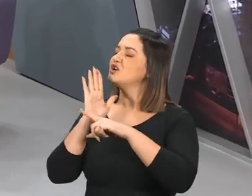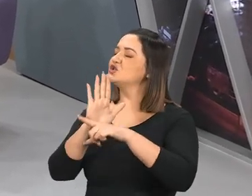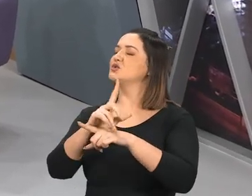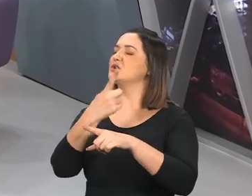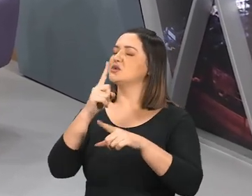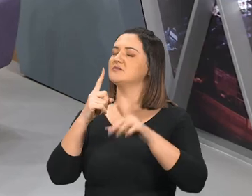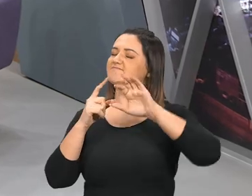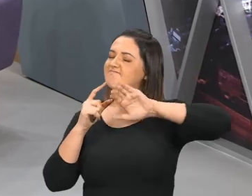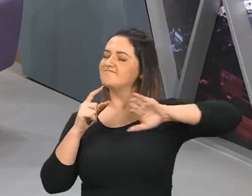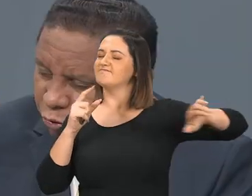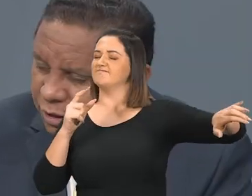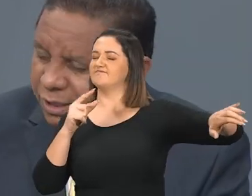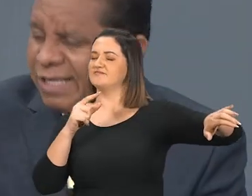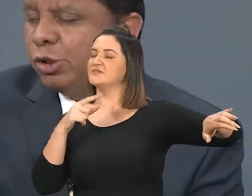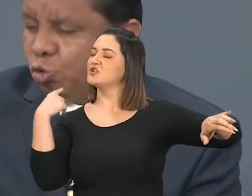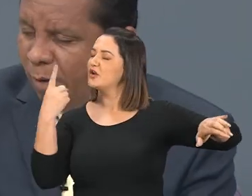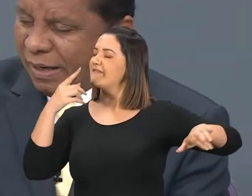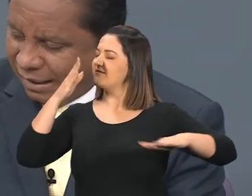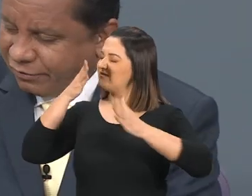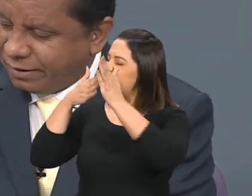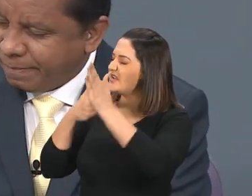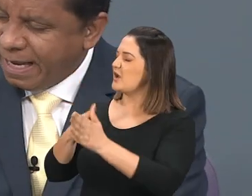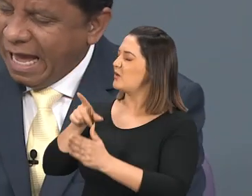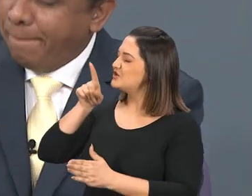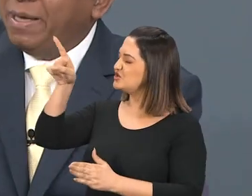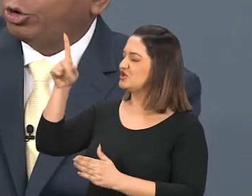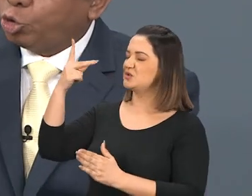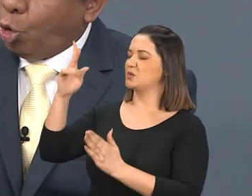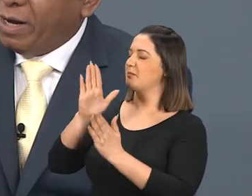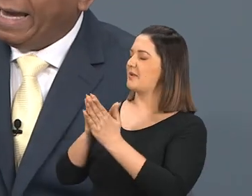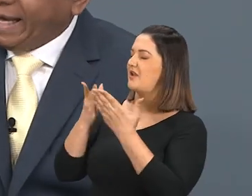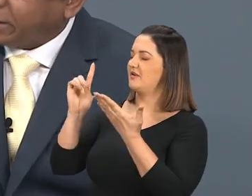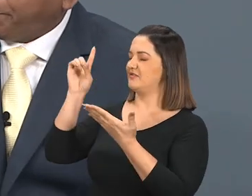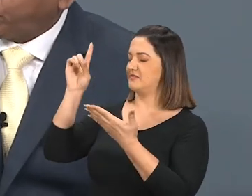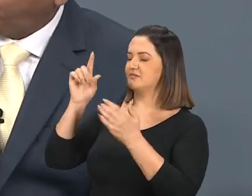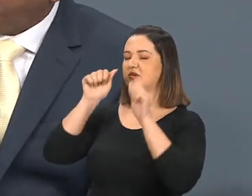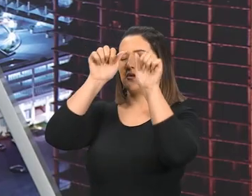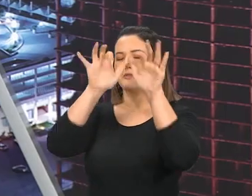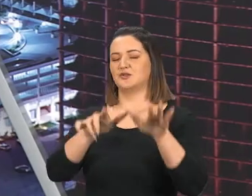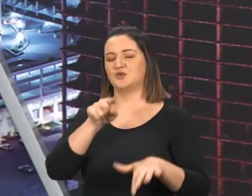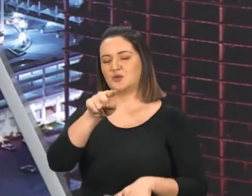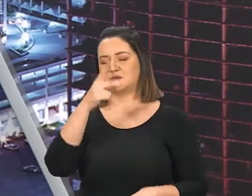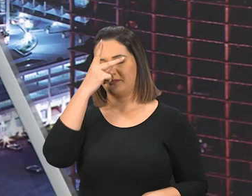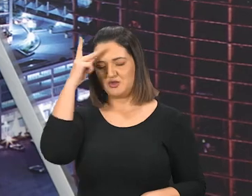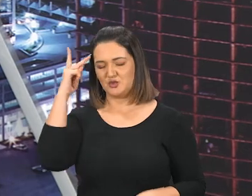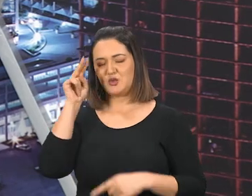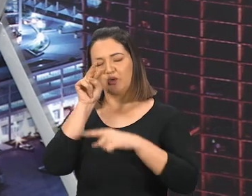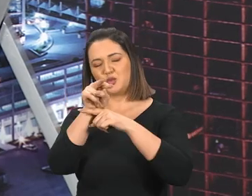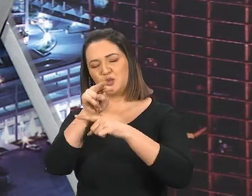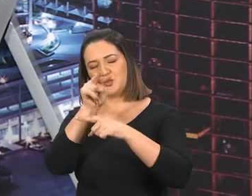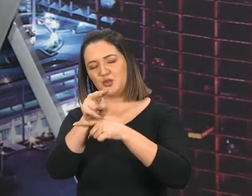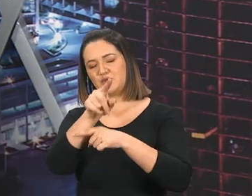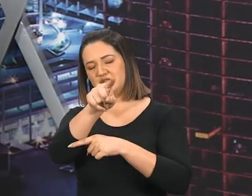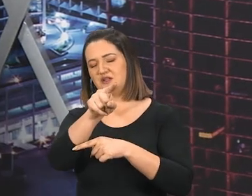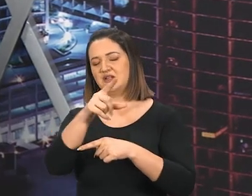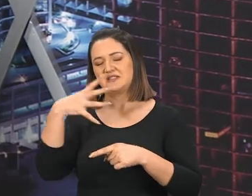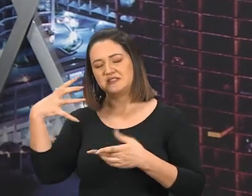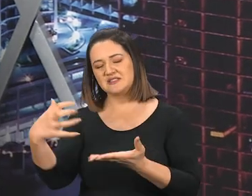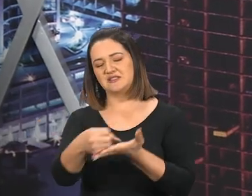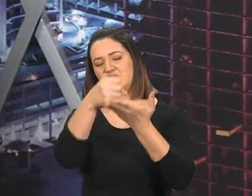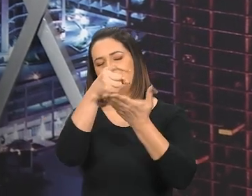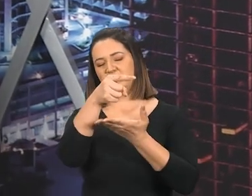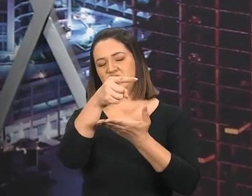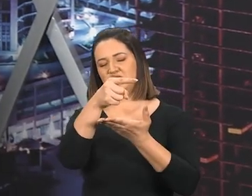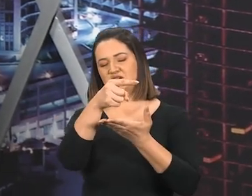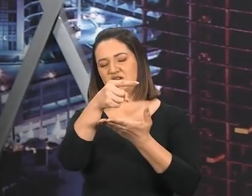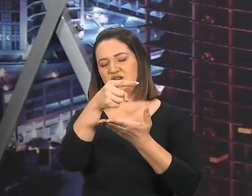A sermos fiéis a Cristo, E a sua palavra, Abençoa esta pessoa, Que ora comigo, Cuida dela, Resgata